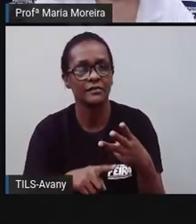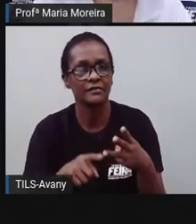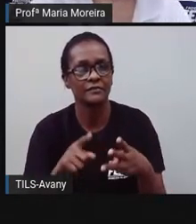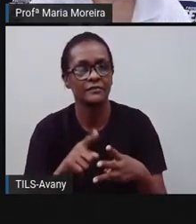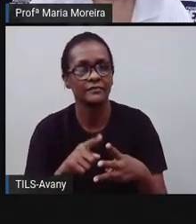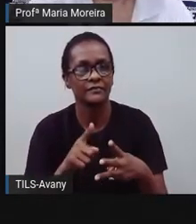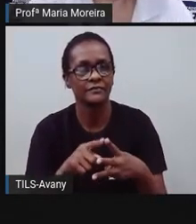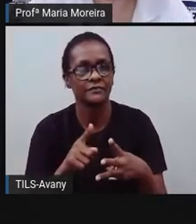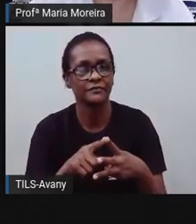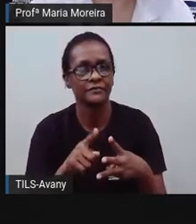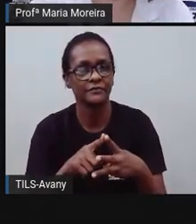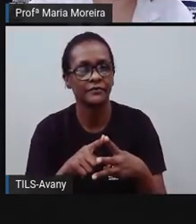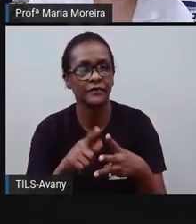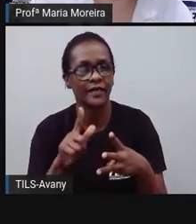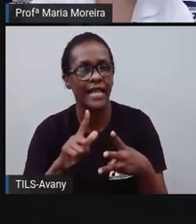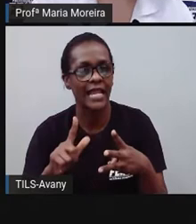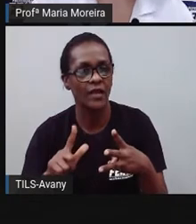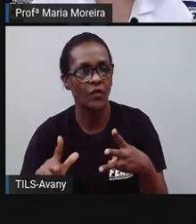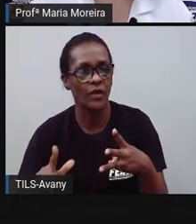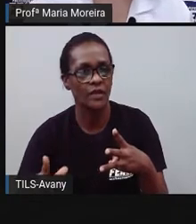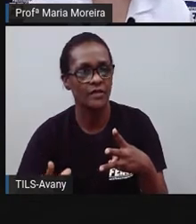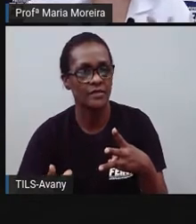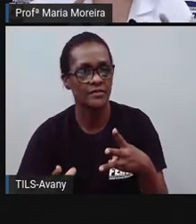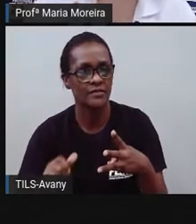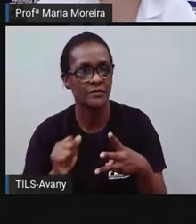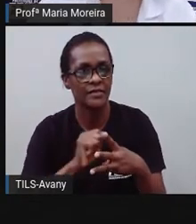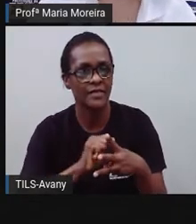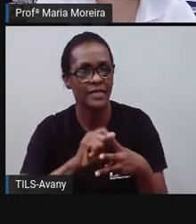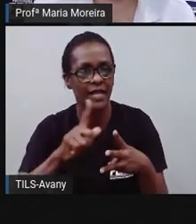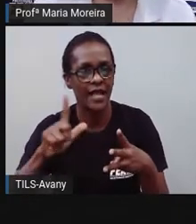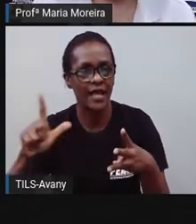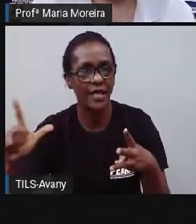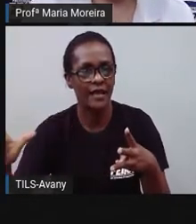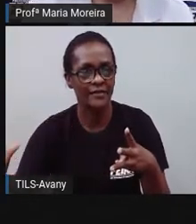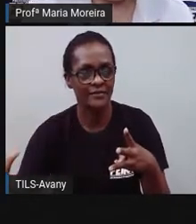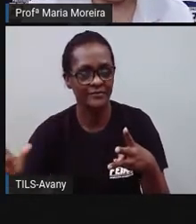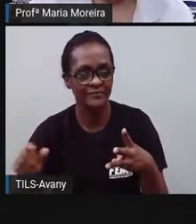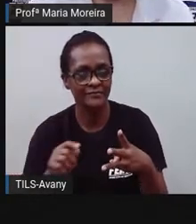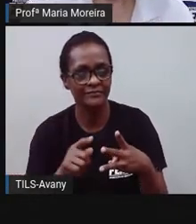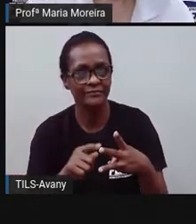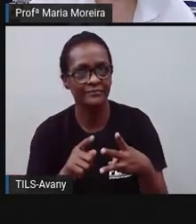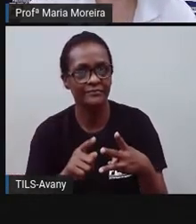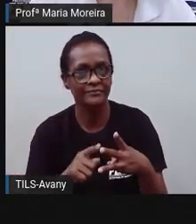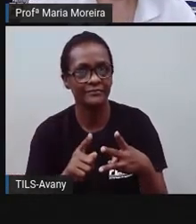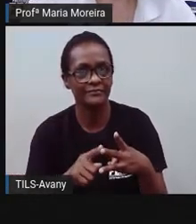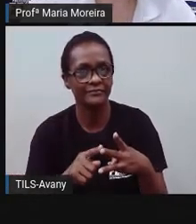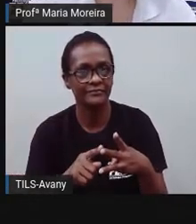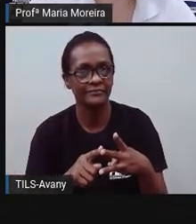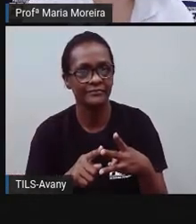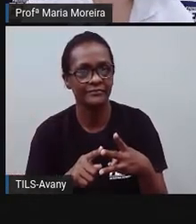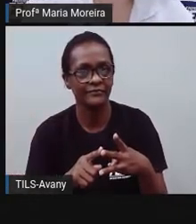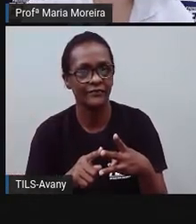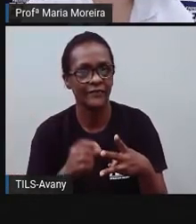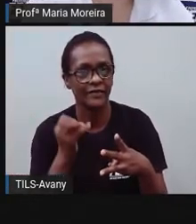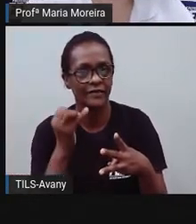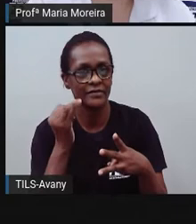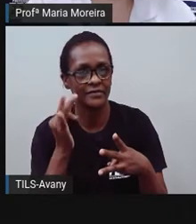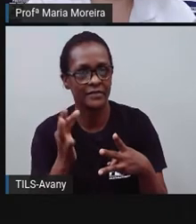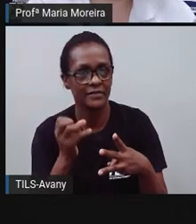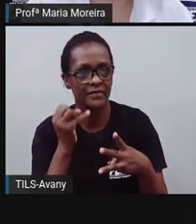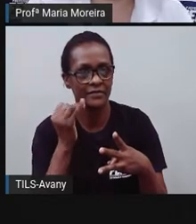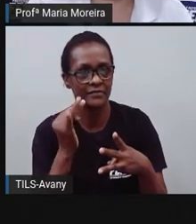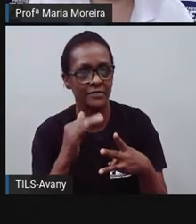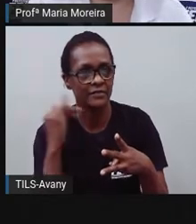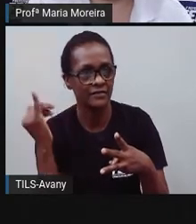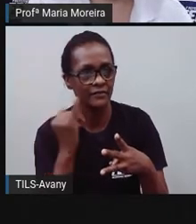a tal da notícia. Mas o que de fato é característica aí da notícia? Bom, a notícia, gente, ela tem